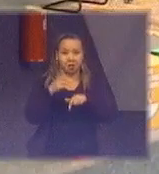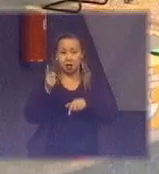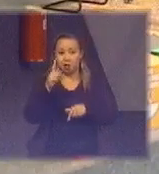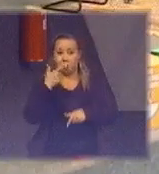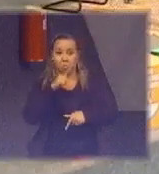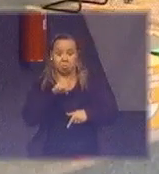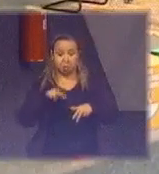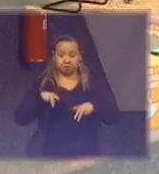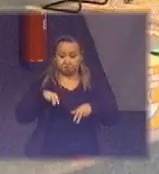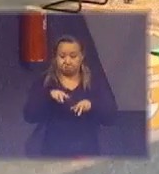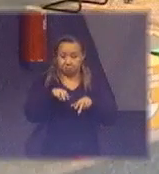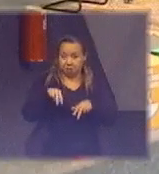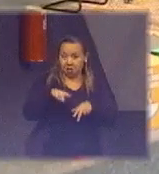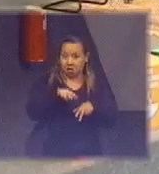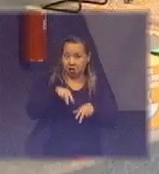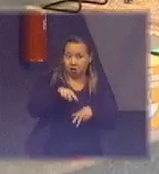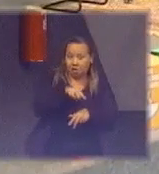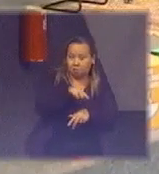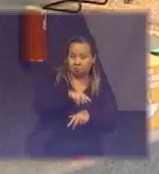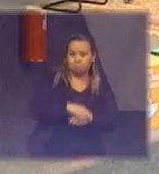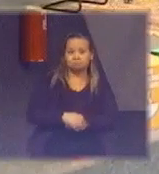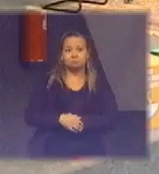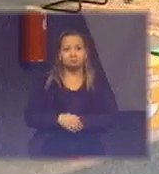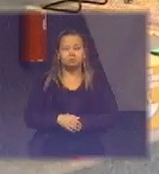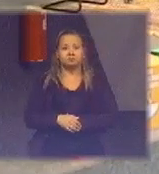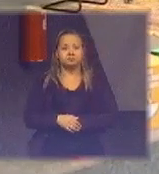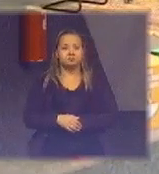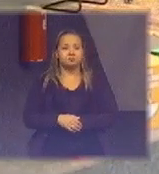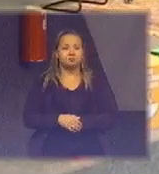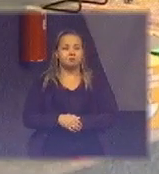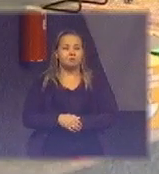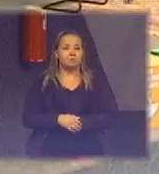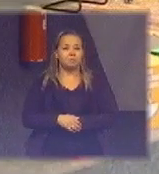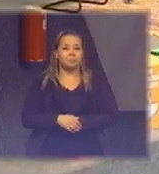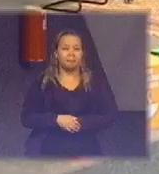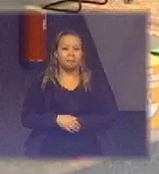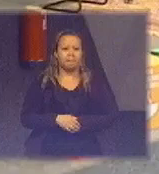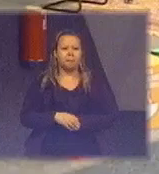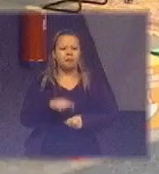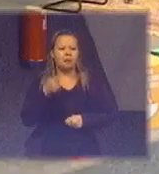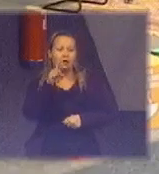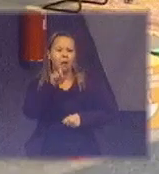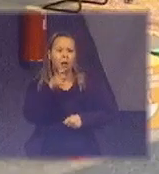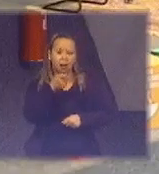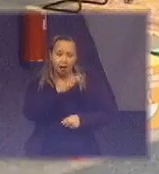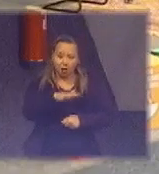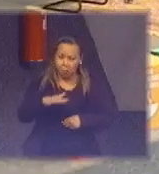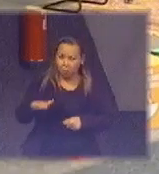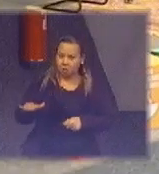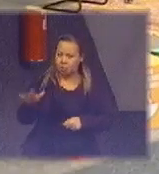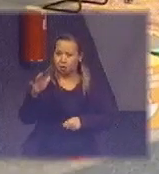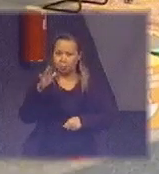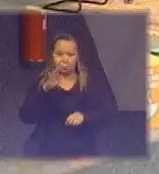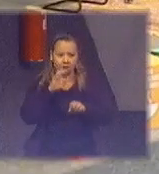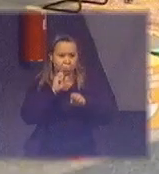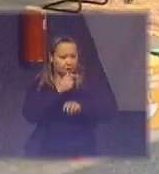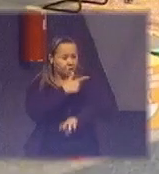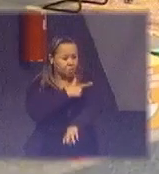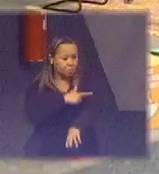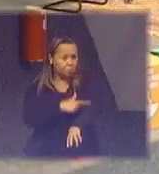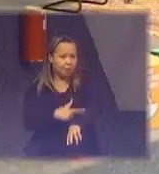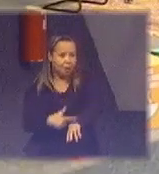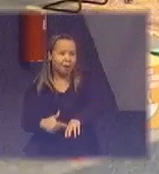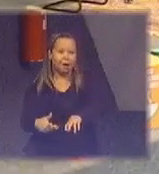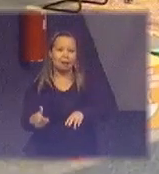naturalmente. E, no caso, ela é uma criança muito educada, muito meiga